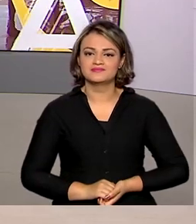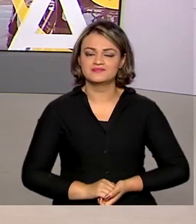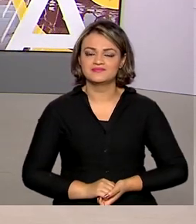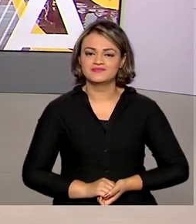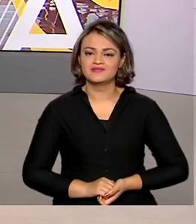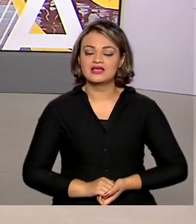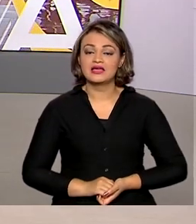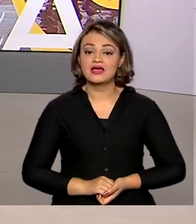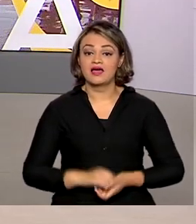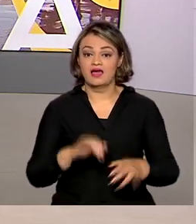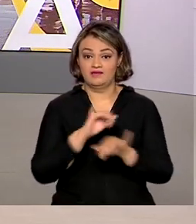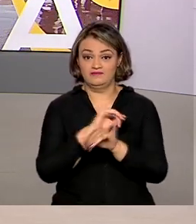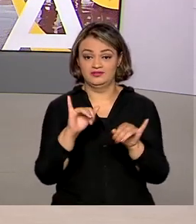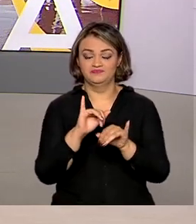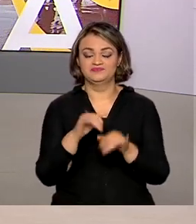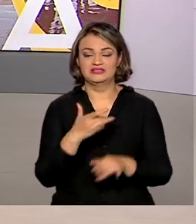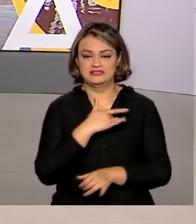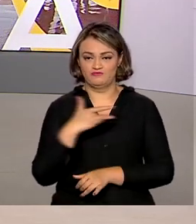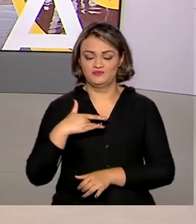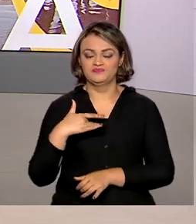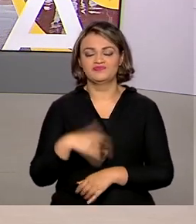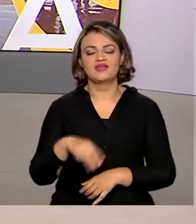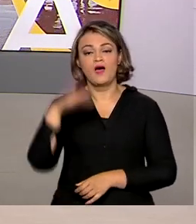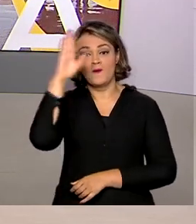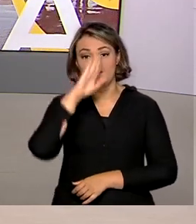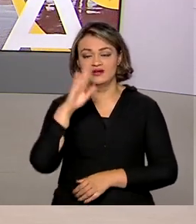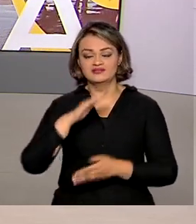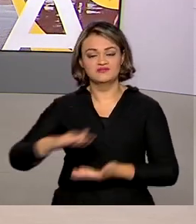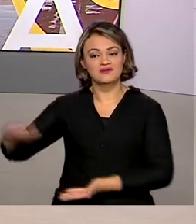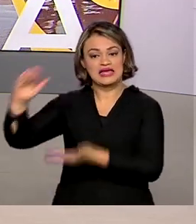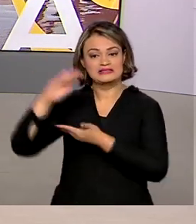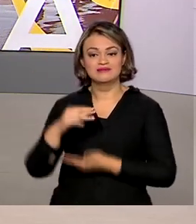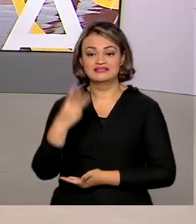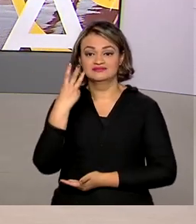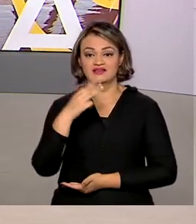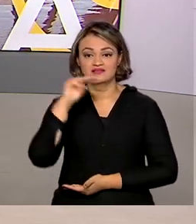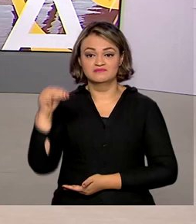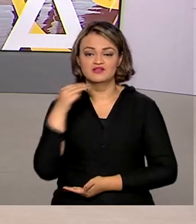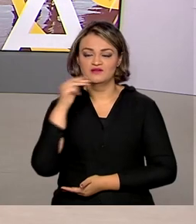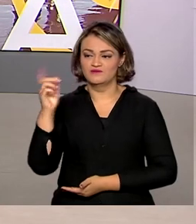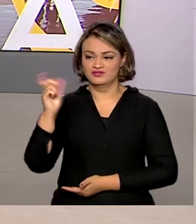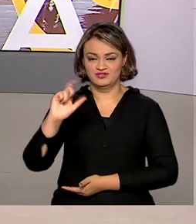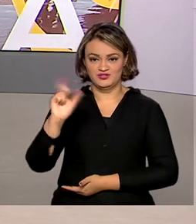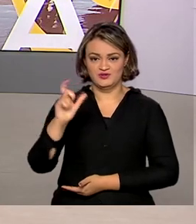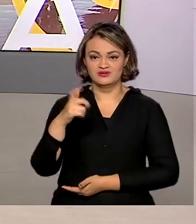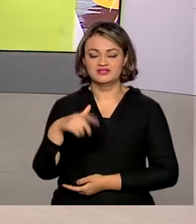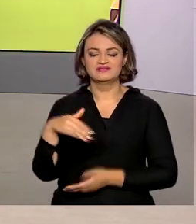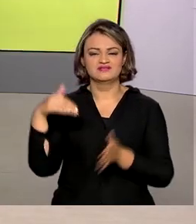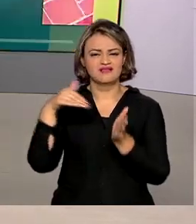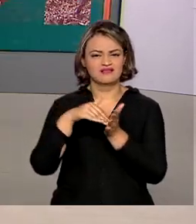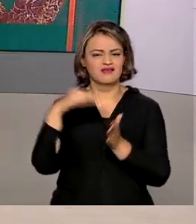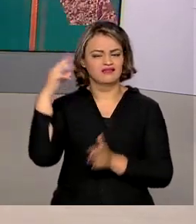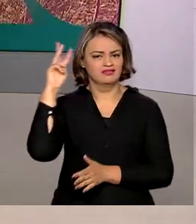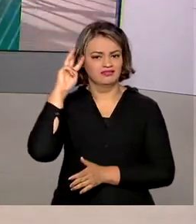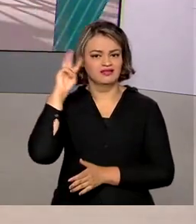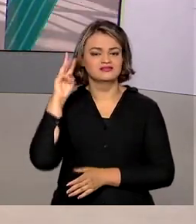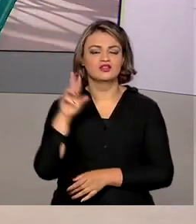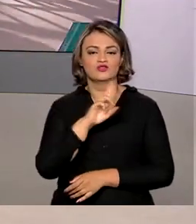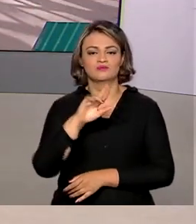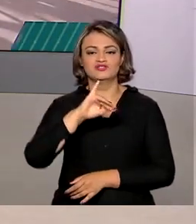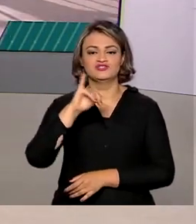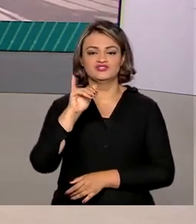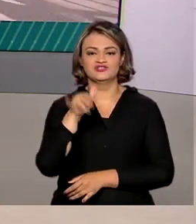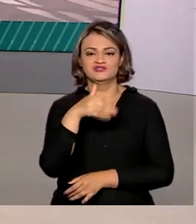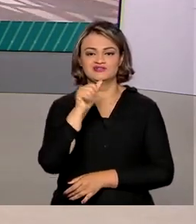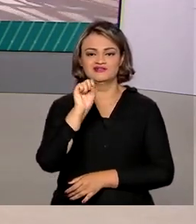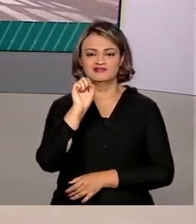Começamos falando de saúde, o Brasil vai receber 3 milhões de doses da vacina da Janssen até esta terça-feira. A entrega